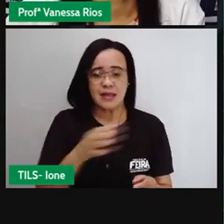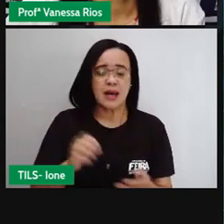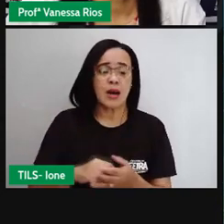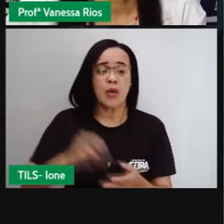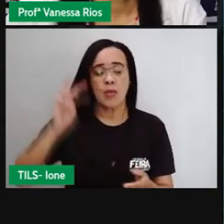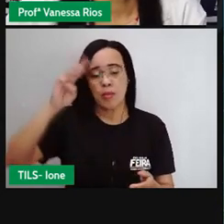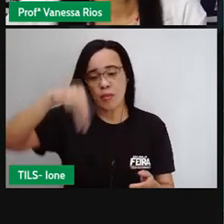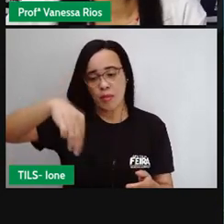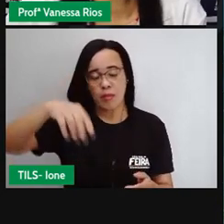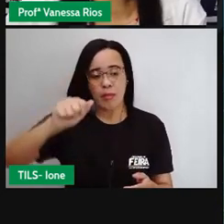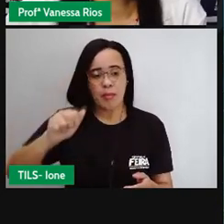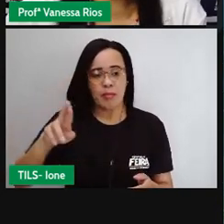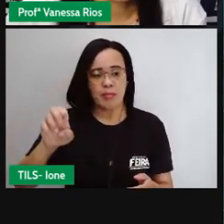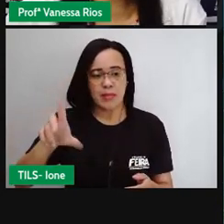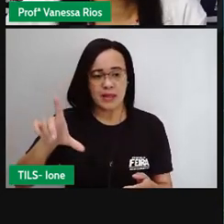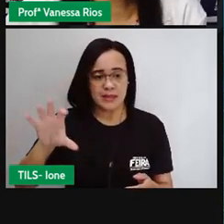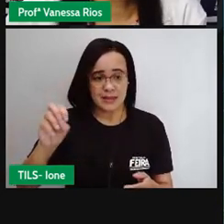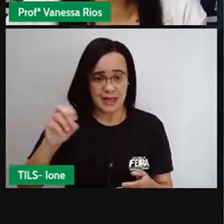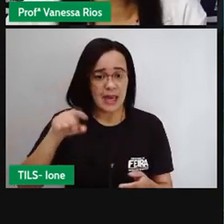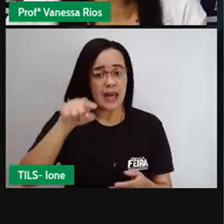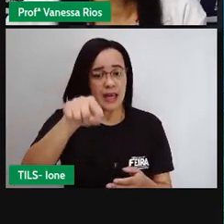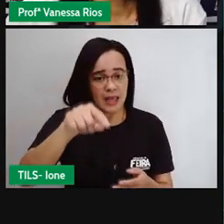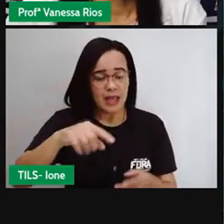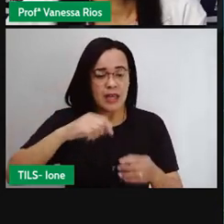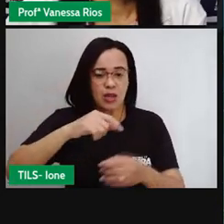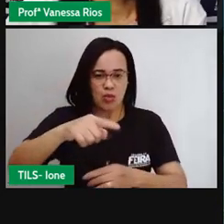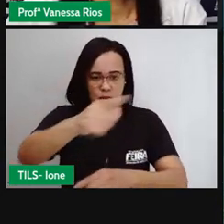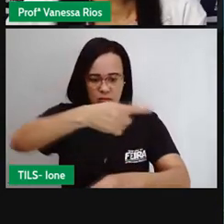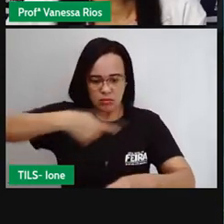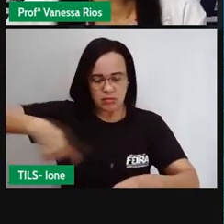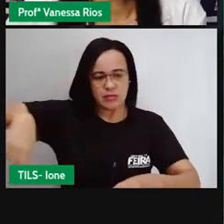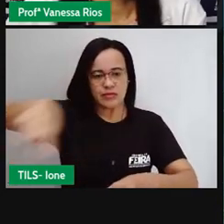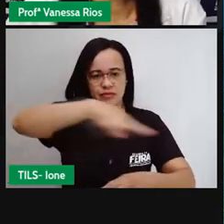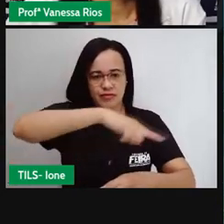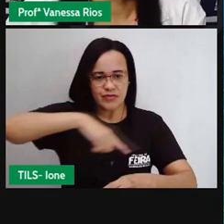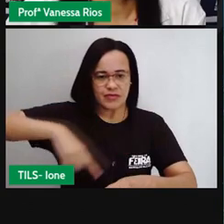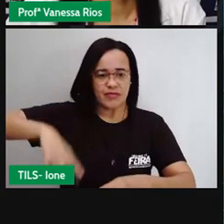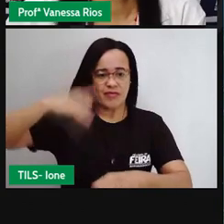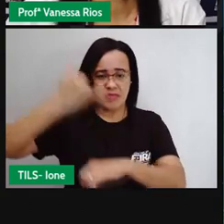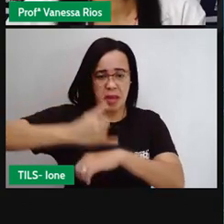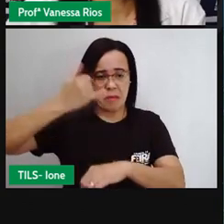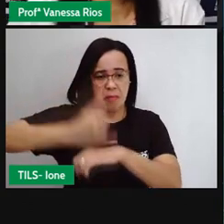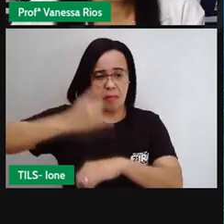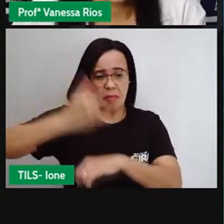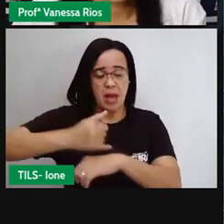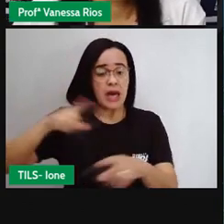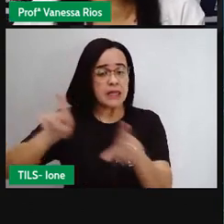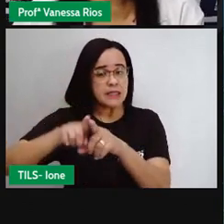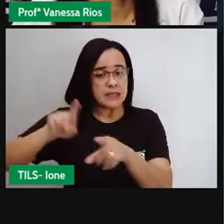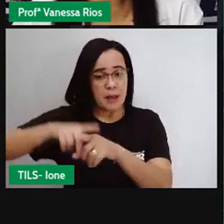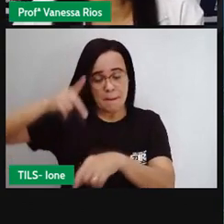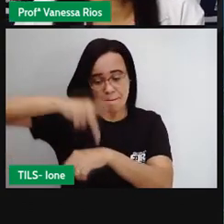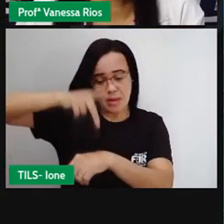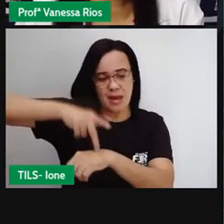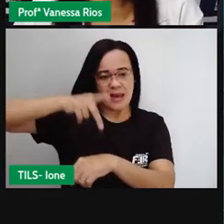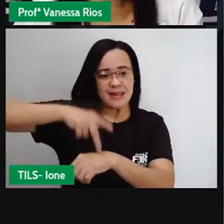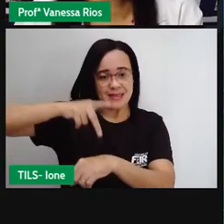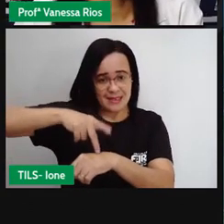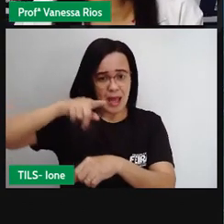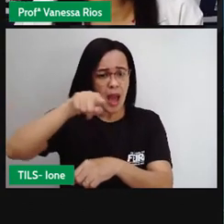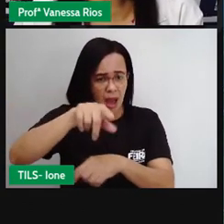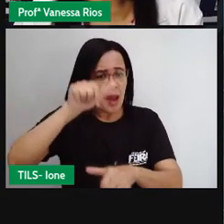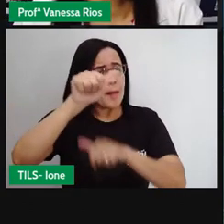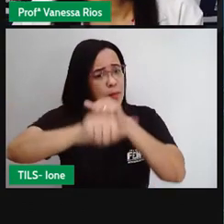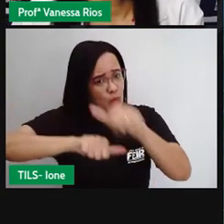foto. Tem também aqui, ó, o mercado modelo. E aí o forte de São Marcelo, que também teve mudanças em sua estrutura no